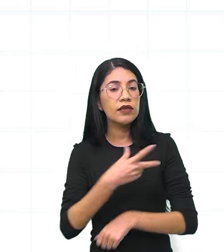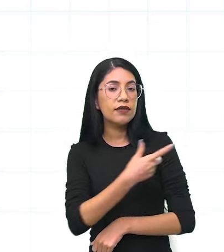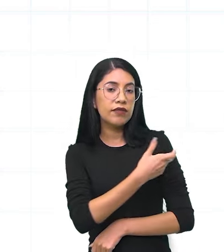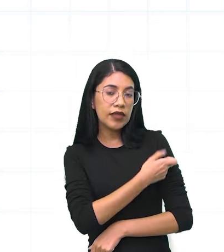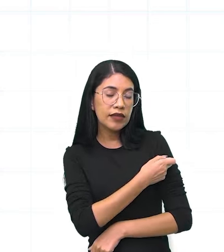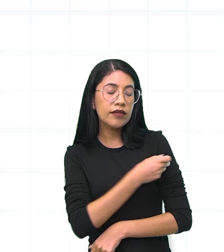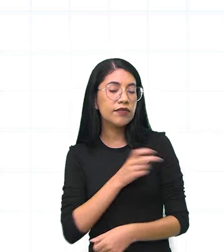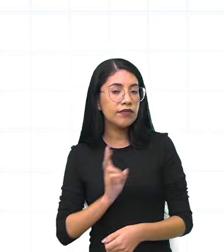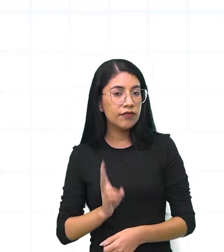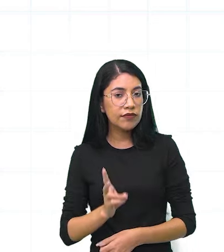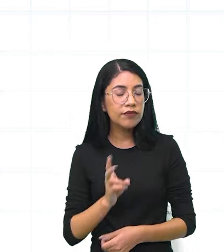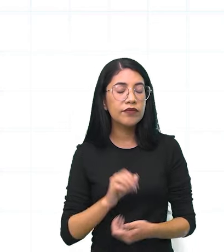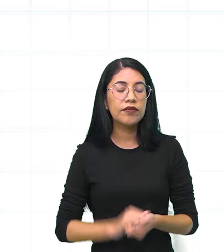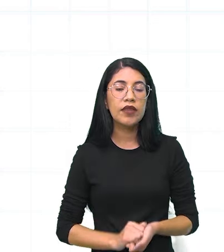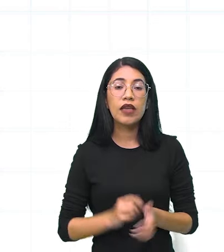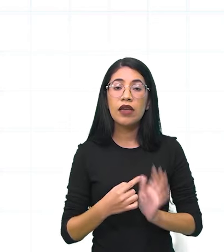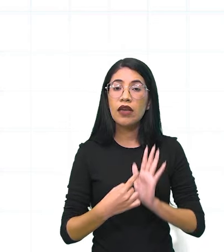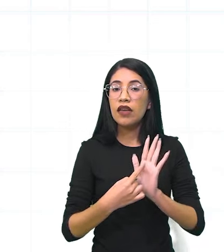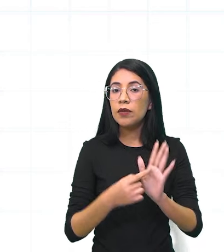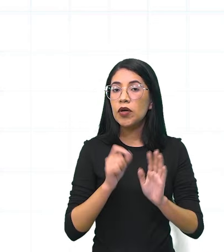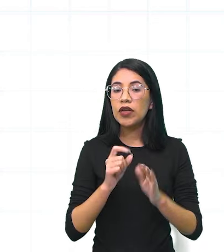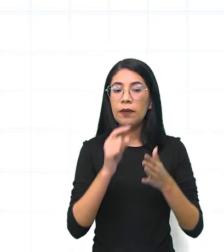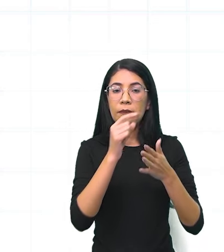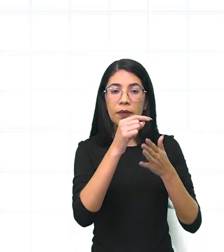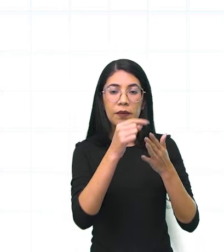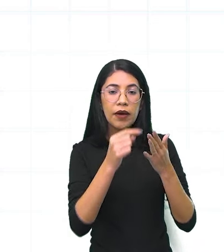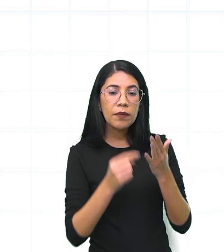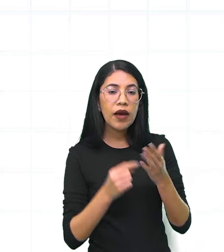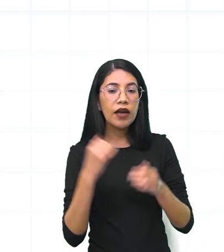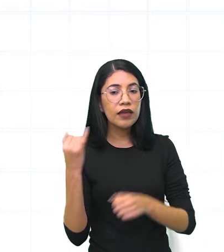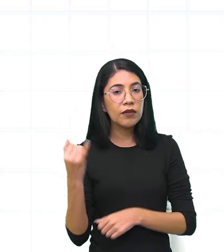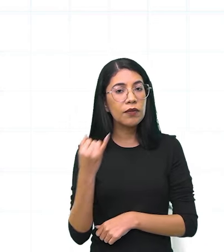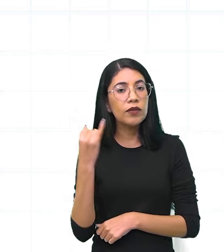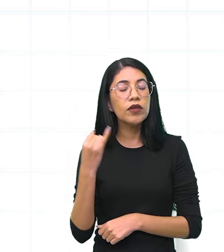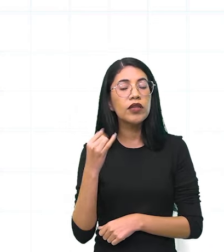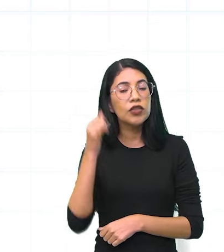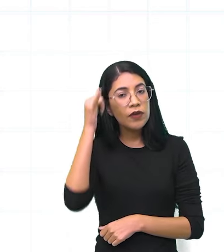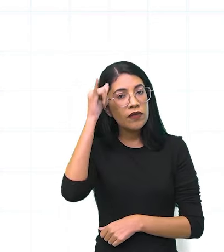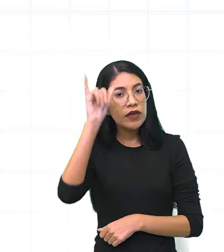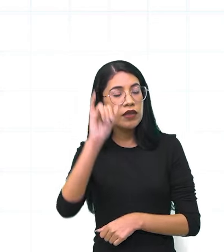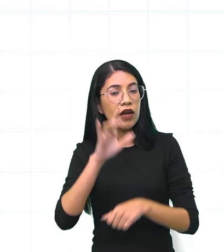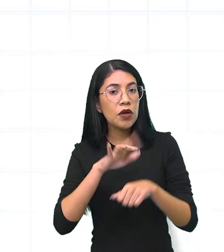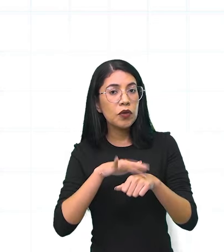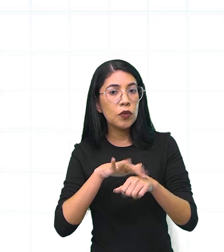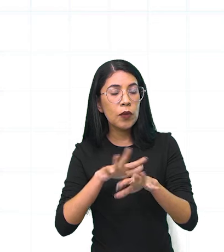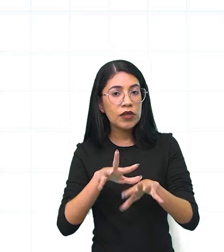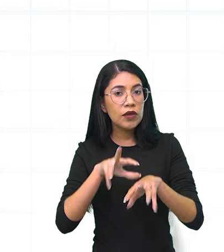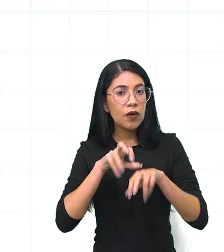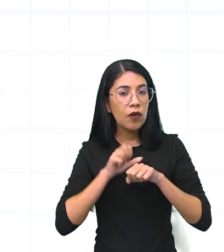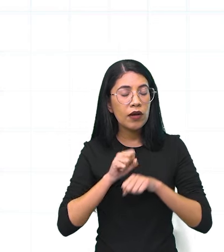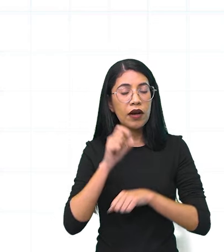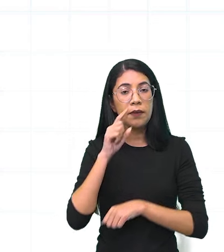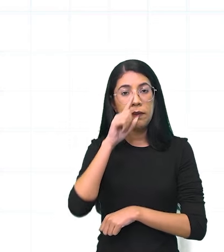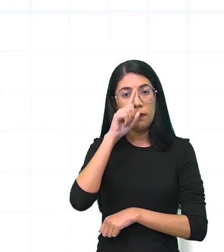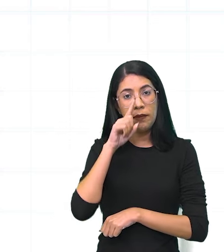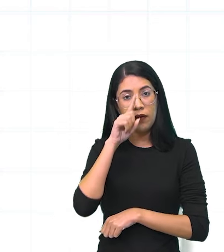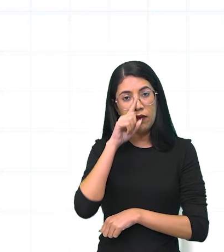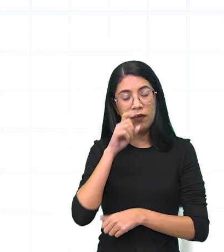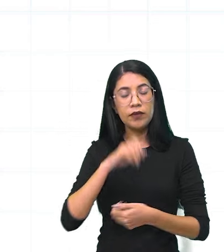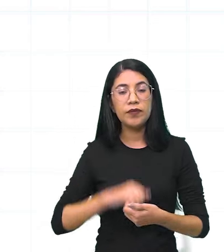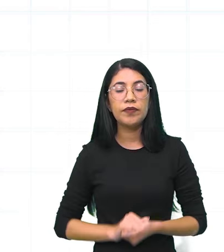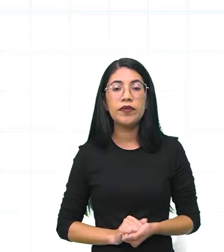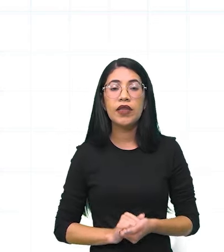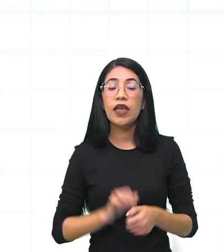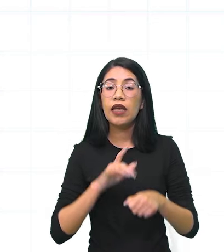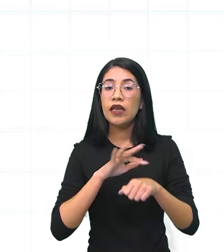vacinar, né? Aí, mostra que as vacinas são importantes para prevenir as doenças que são perigosas e